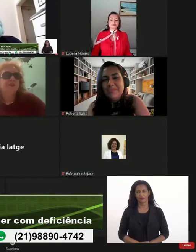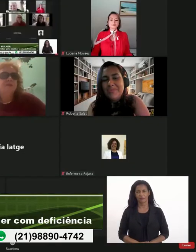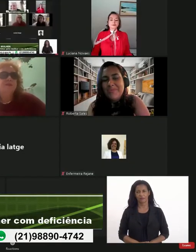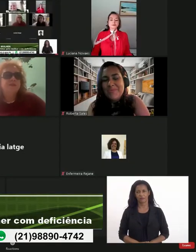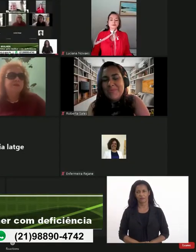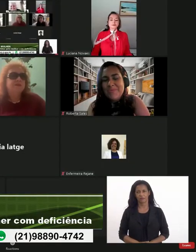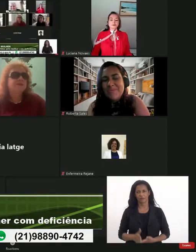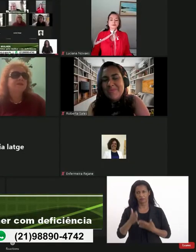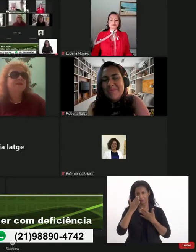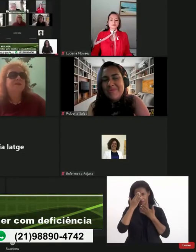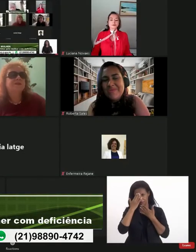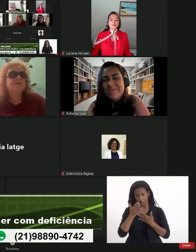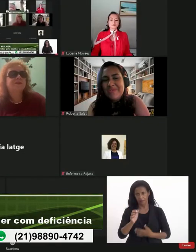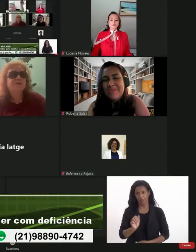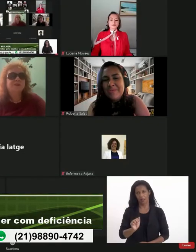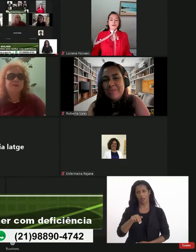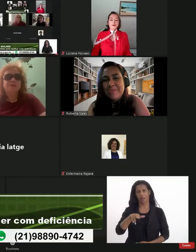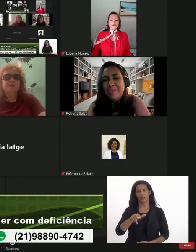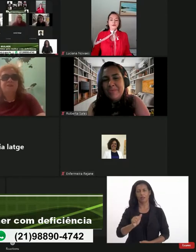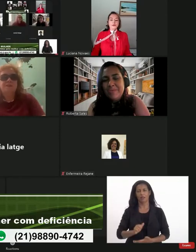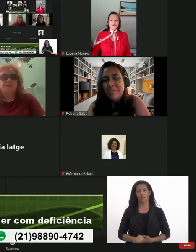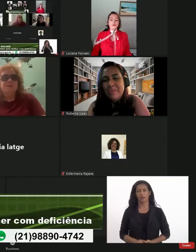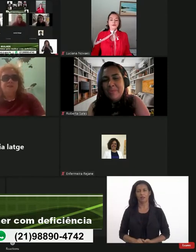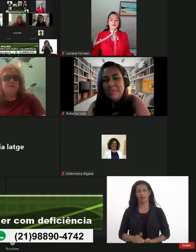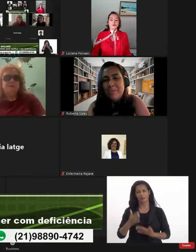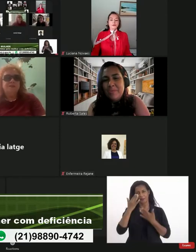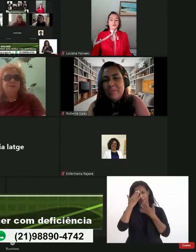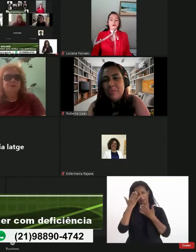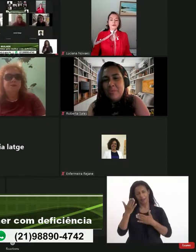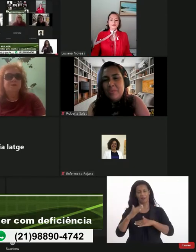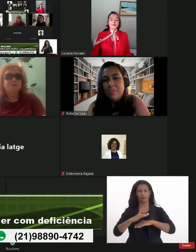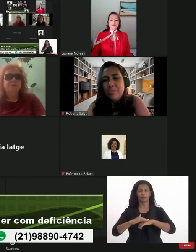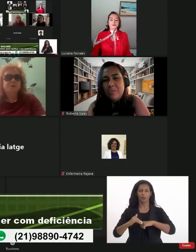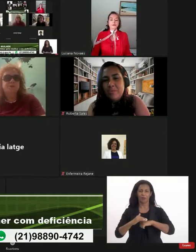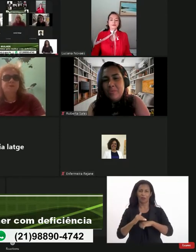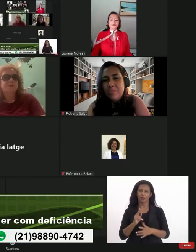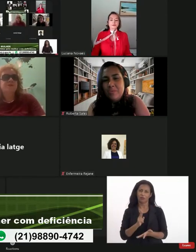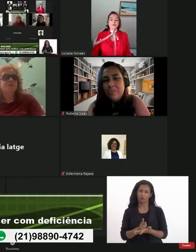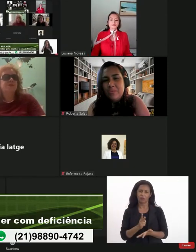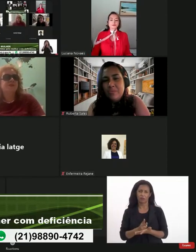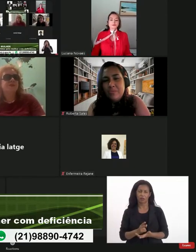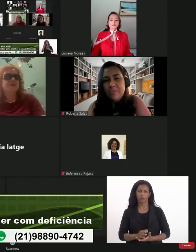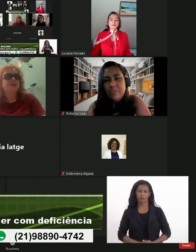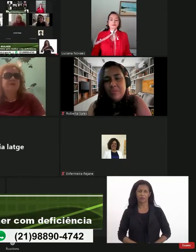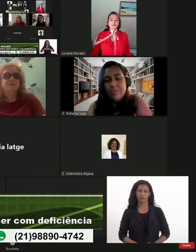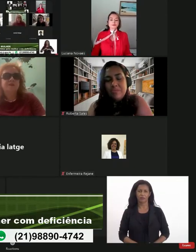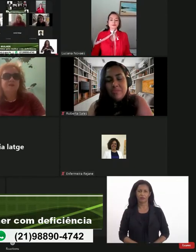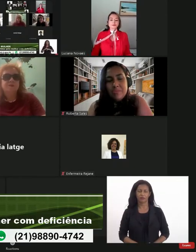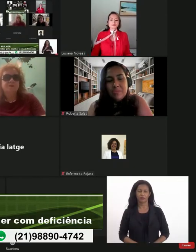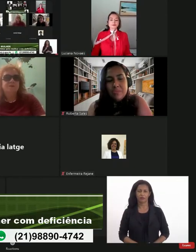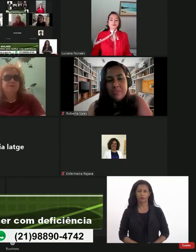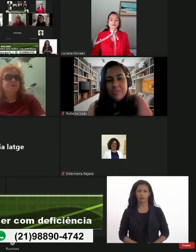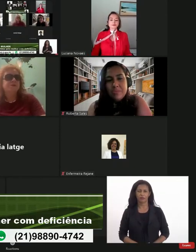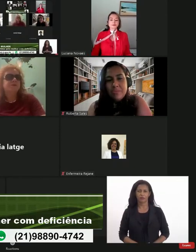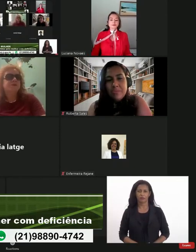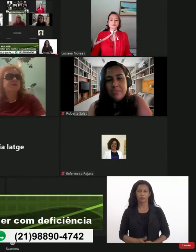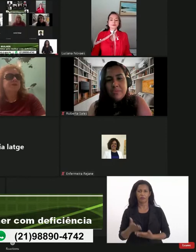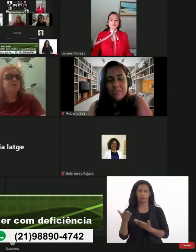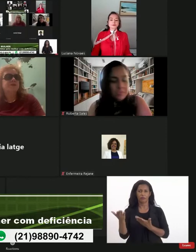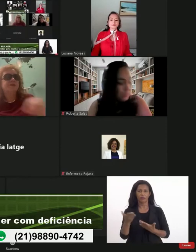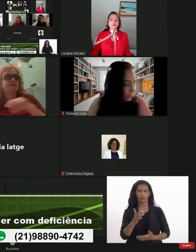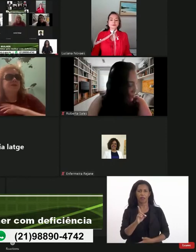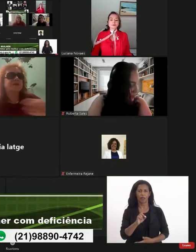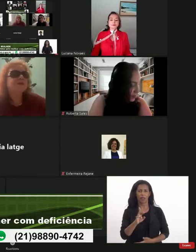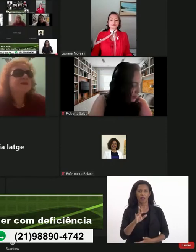obrigada, Nieto, obrigada pelo elogio, pelo carinho de sempre, é, passar para a